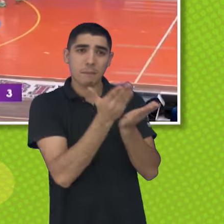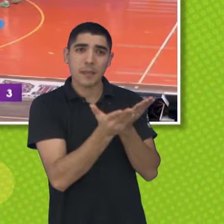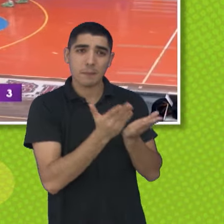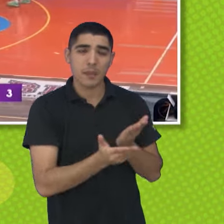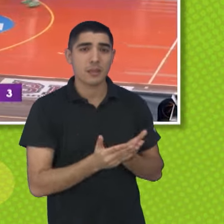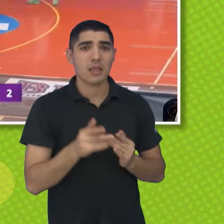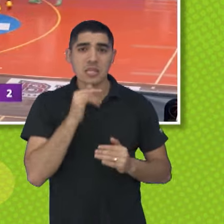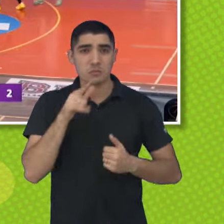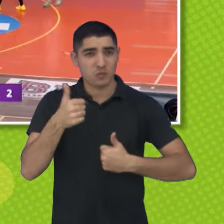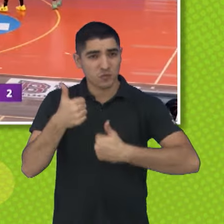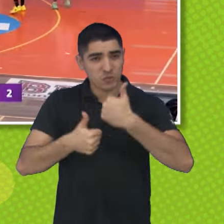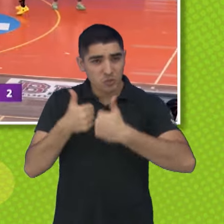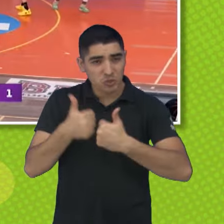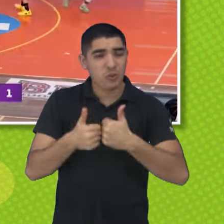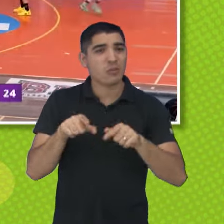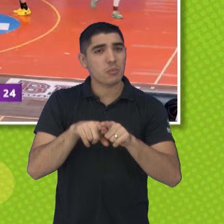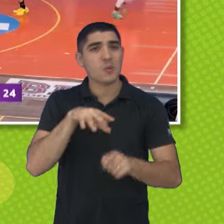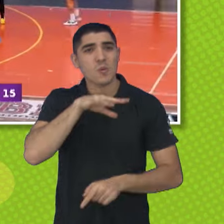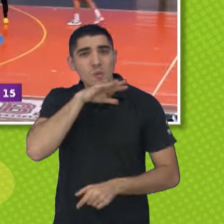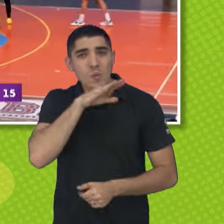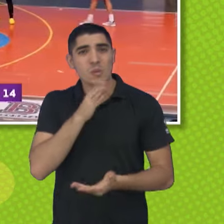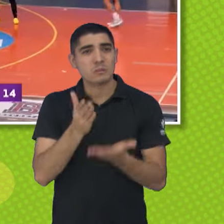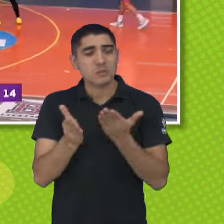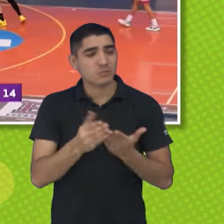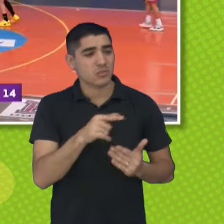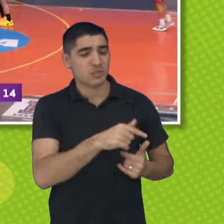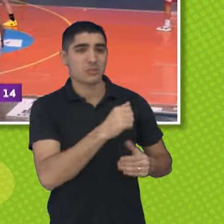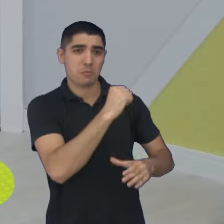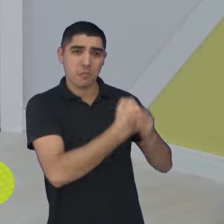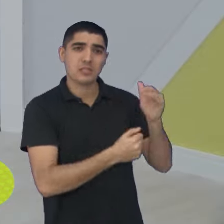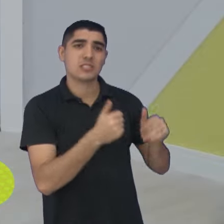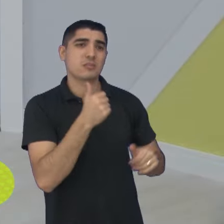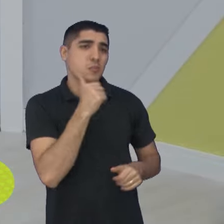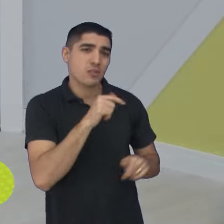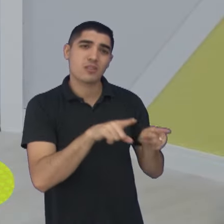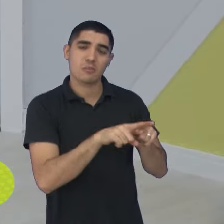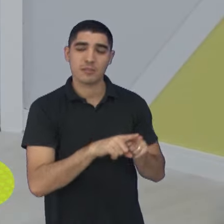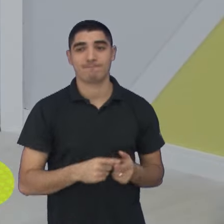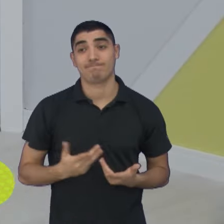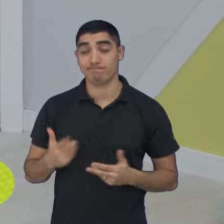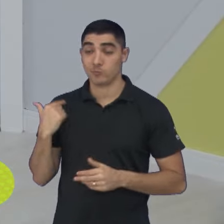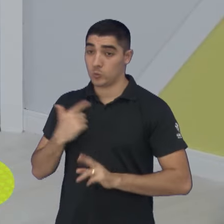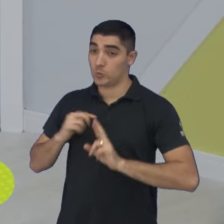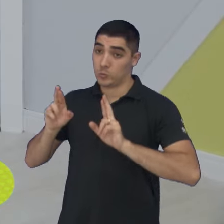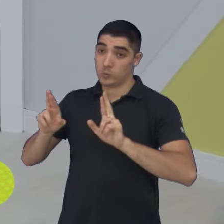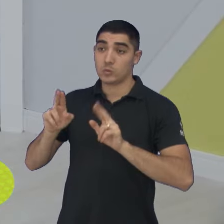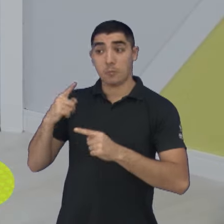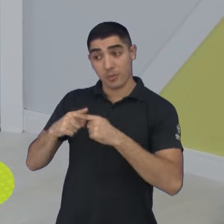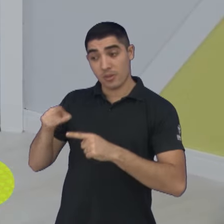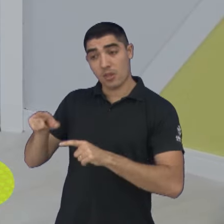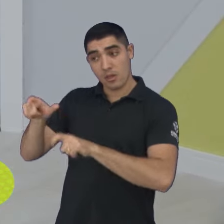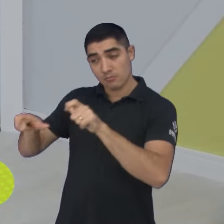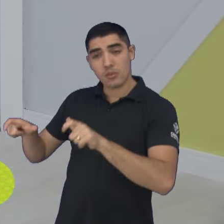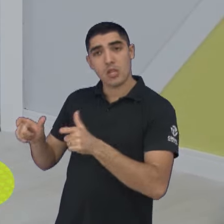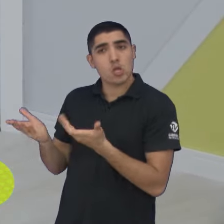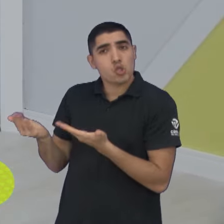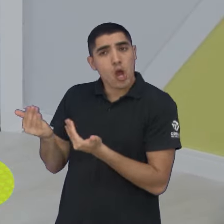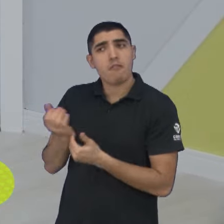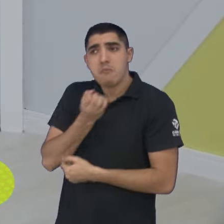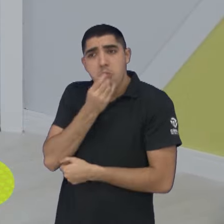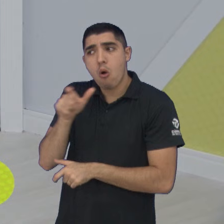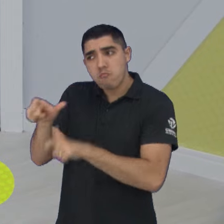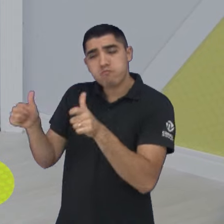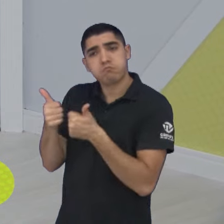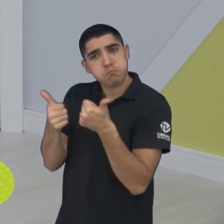futebol, né? Tá com uma sequência ruim, sem vitórias, o basquete feminino também. É, vamos torcer pras meninas, porque o time é bom, é um time jovem, a gente sabe, pros